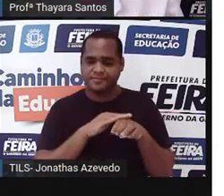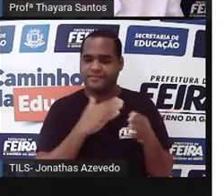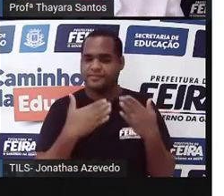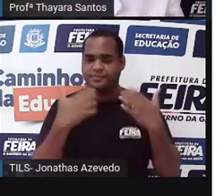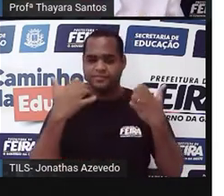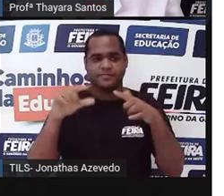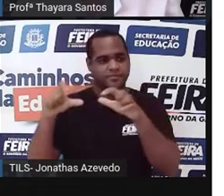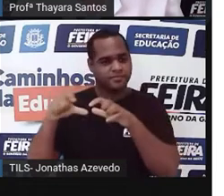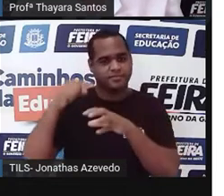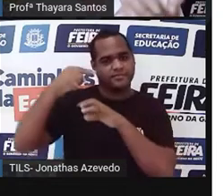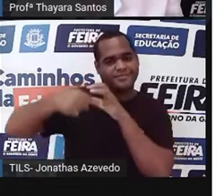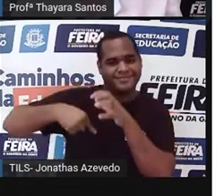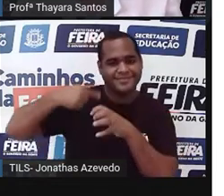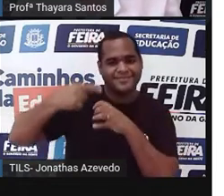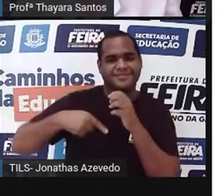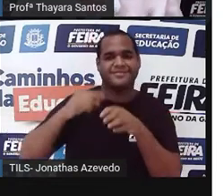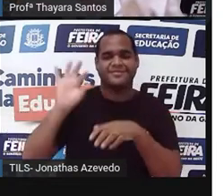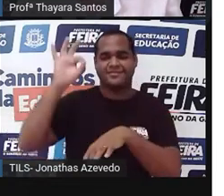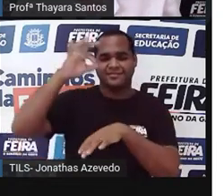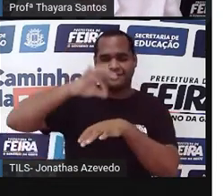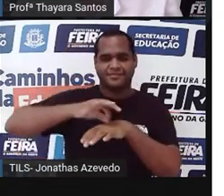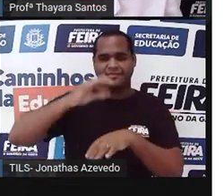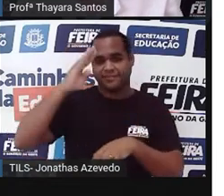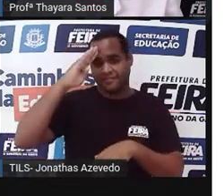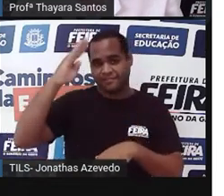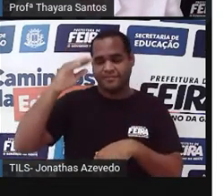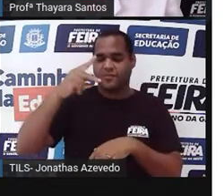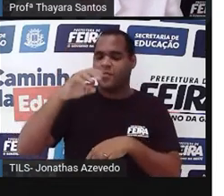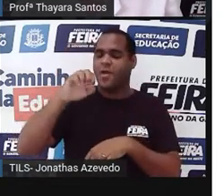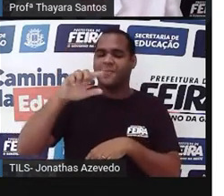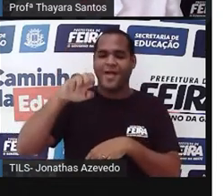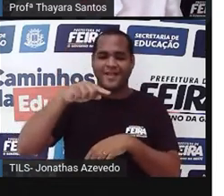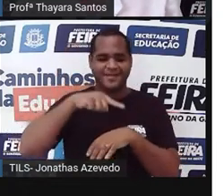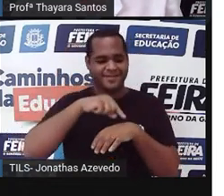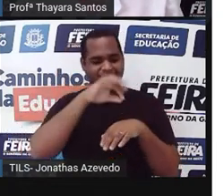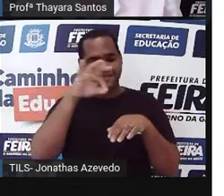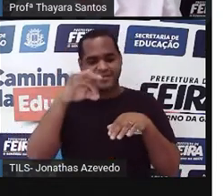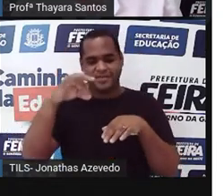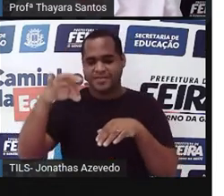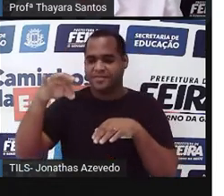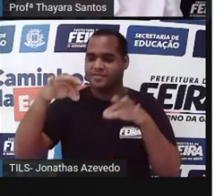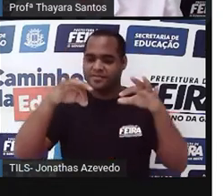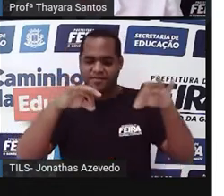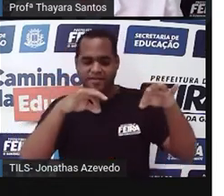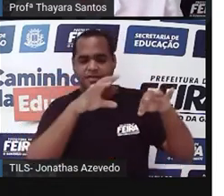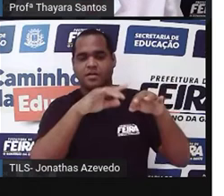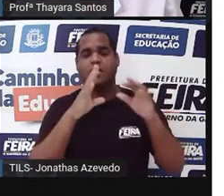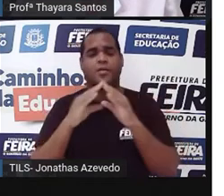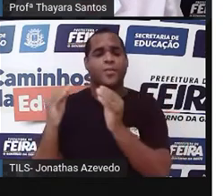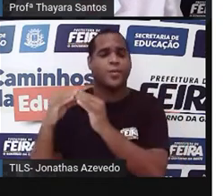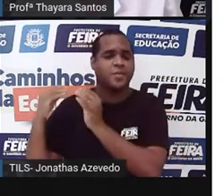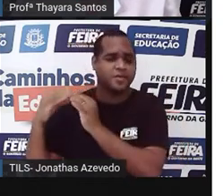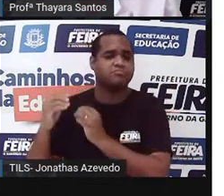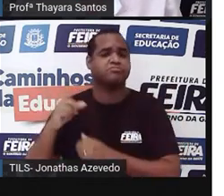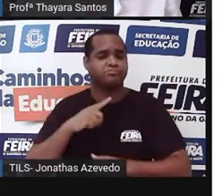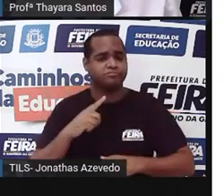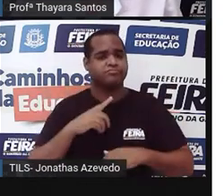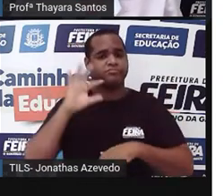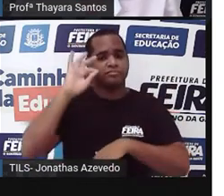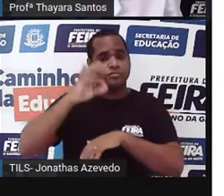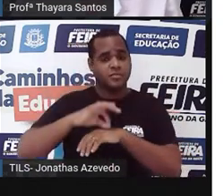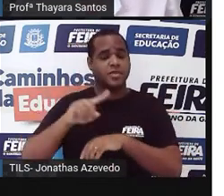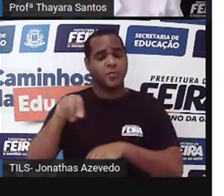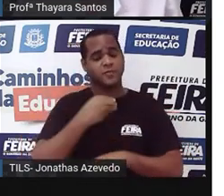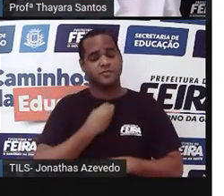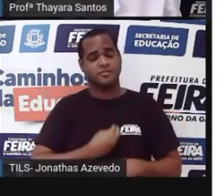muitos lugares do mundo, as abelhas, que são os principais agentes polinizadores, elas estão desaparecendo. E isso afeta muito a